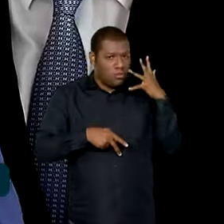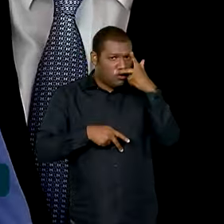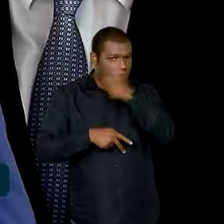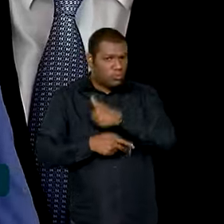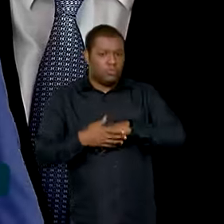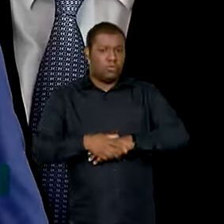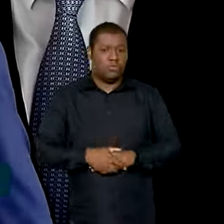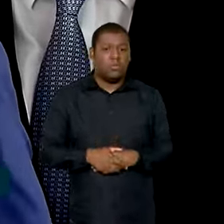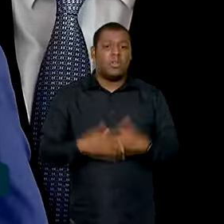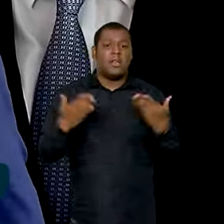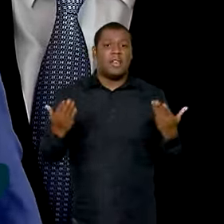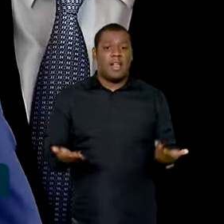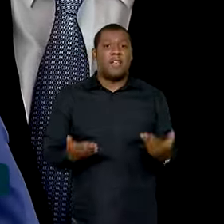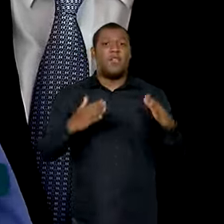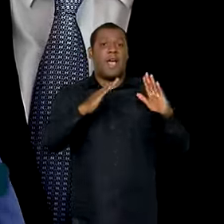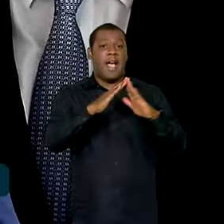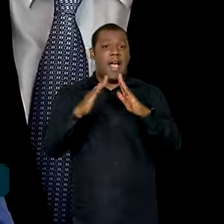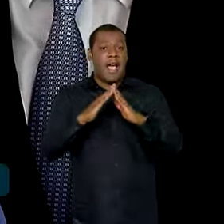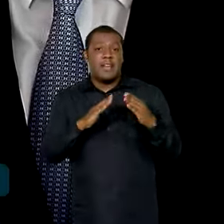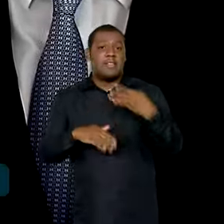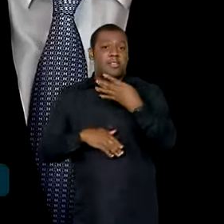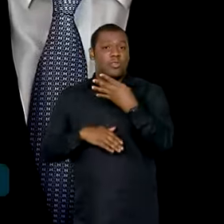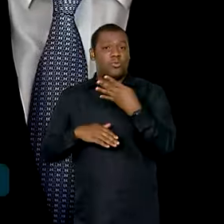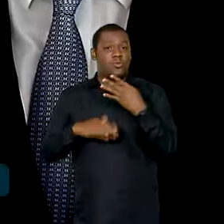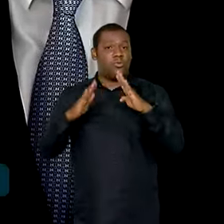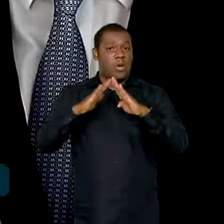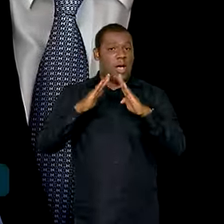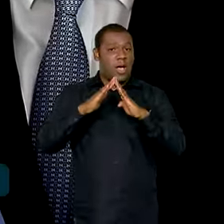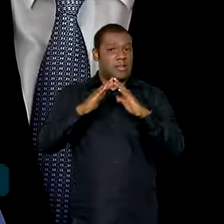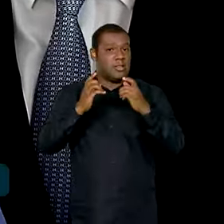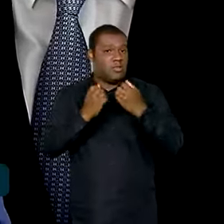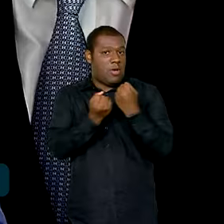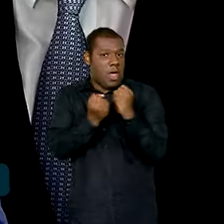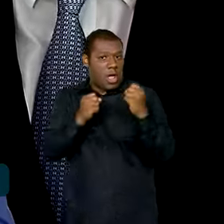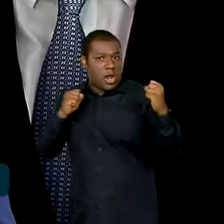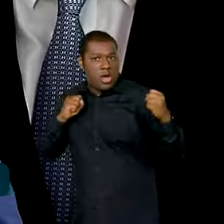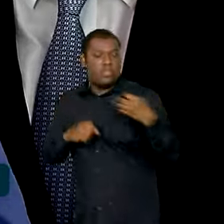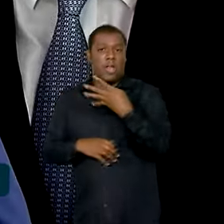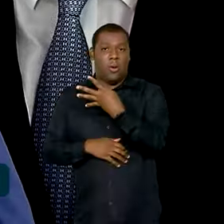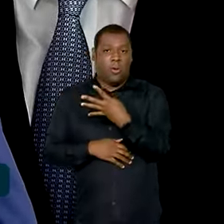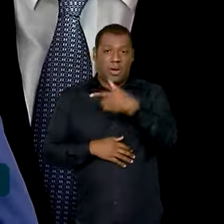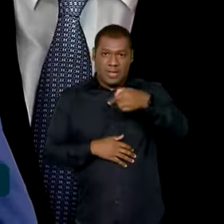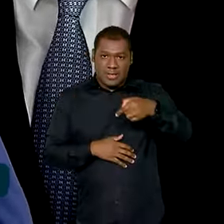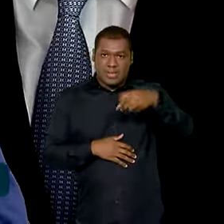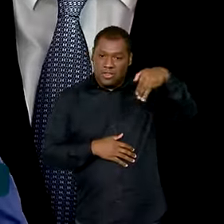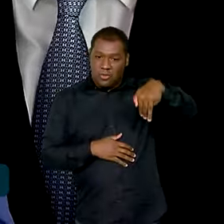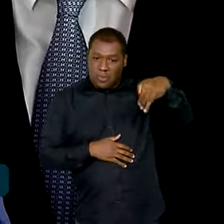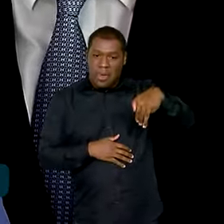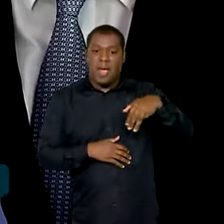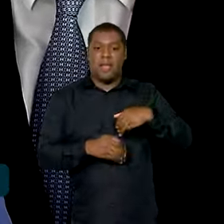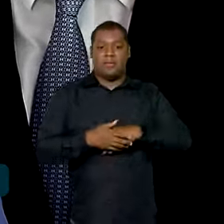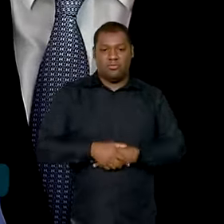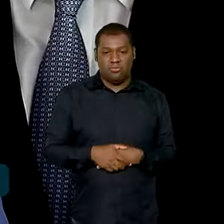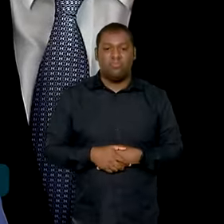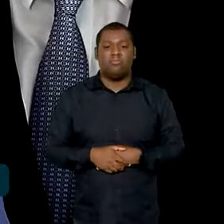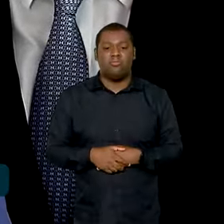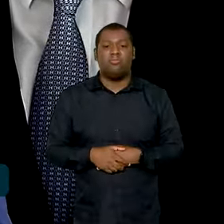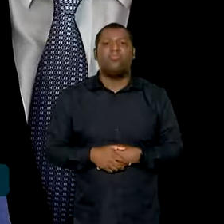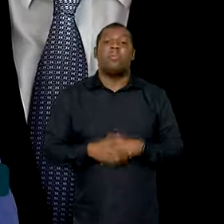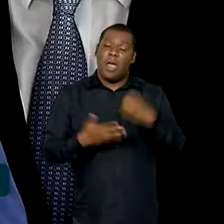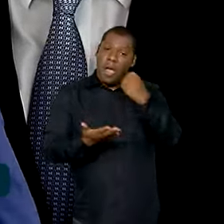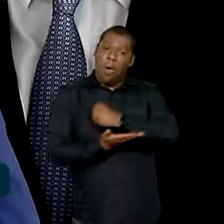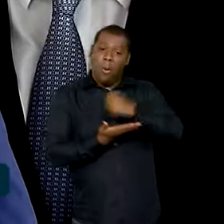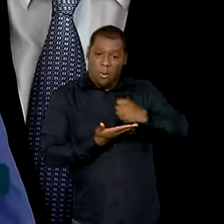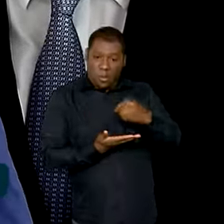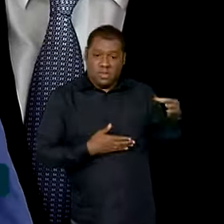habitacionais têm mais de 47 metros quadrados. Com isso, gente inicia, eu acho que iniciamos com o pé direito nessa contratação.